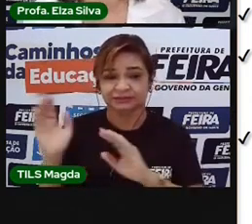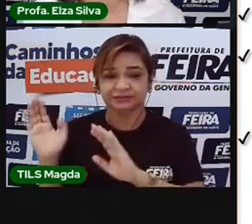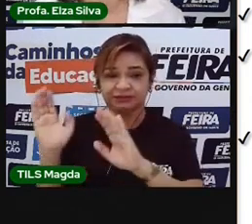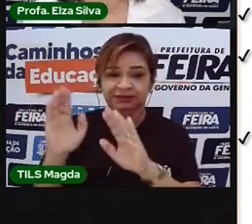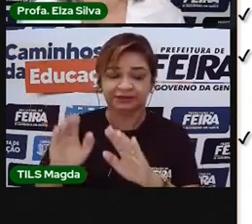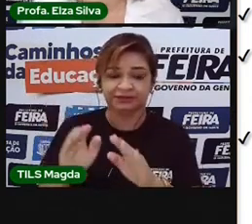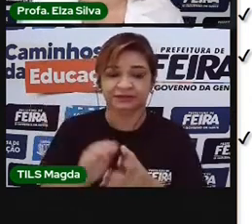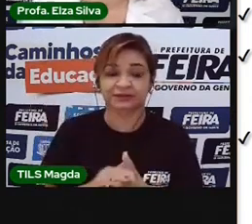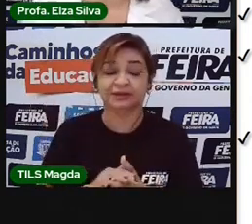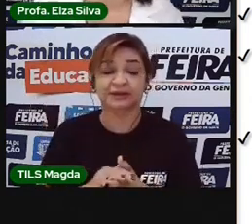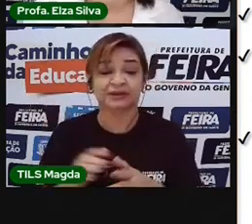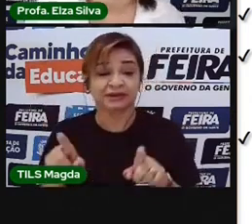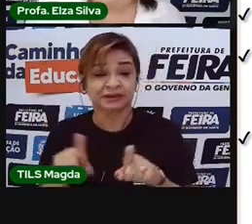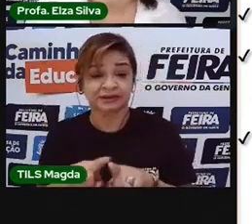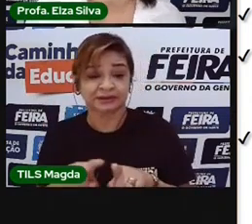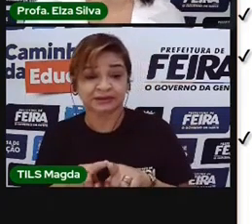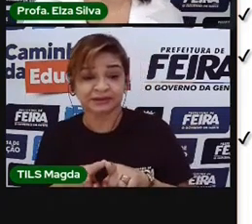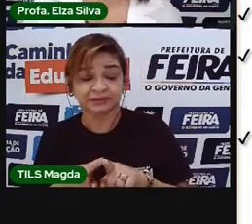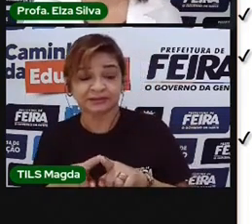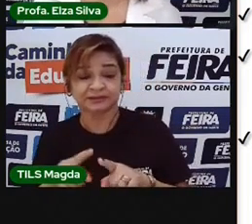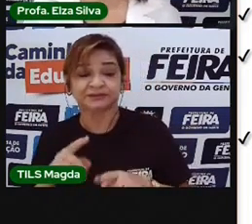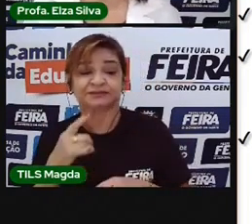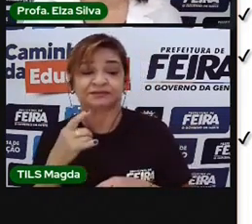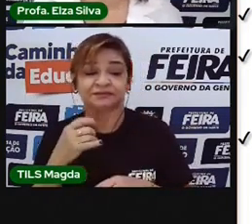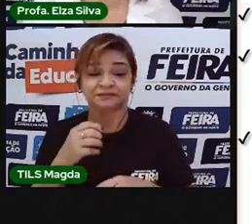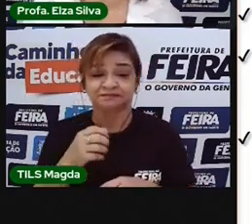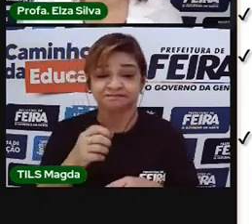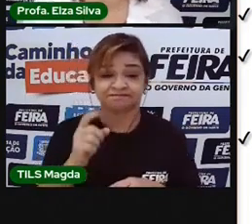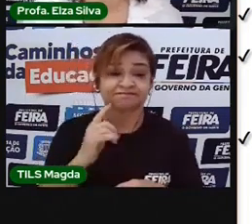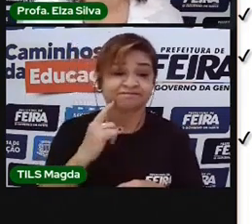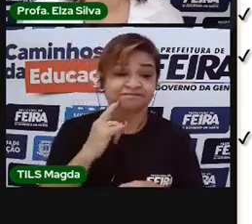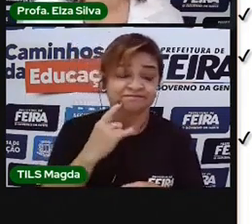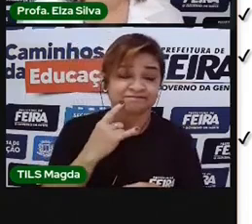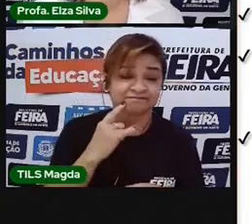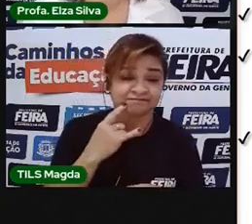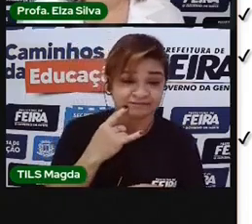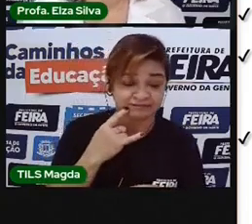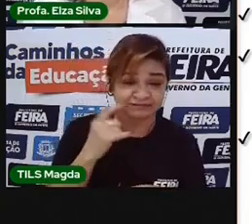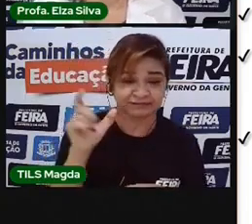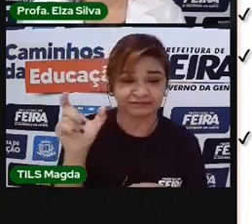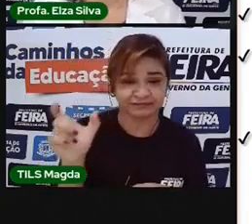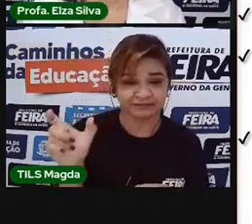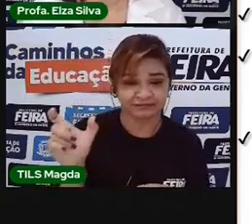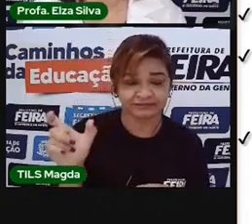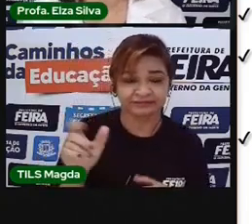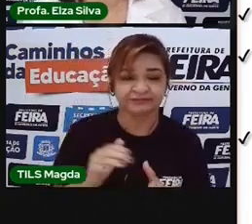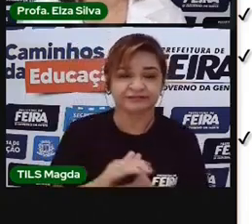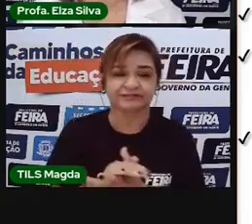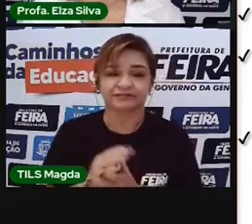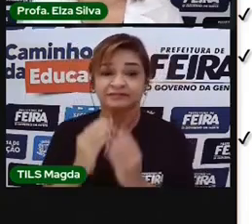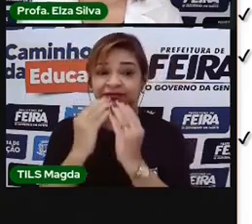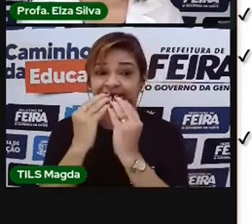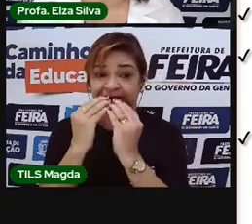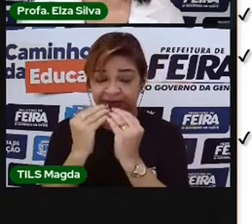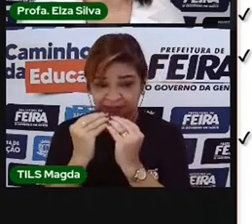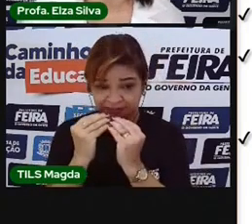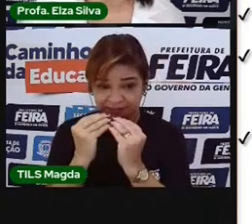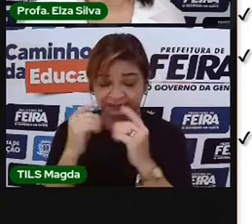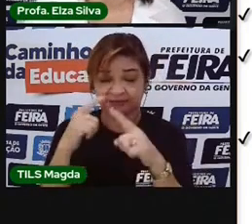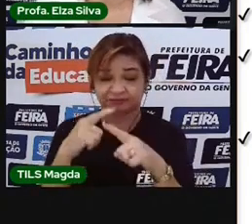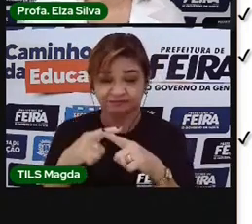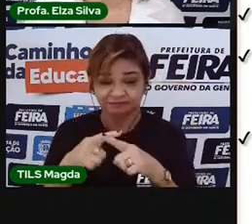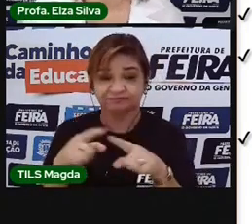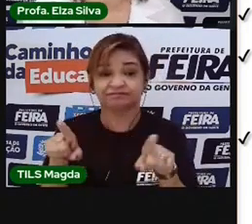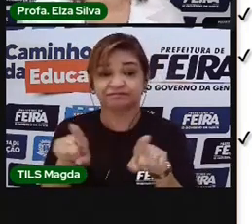Whisky também foi proveniente do inglês. Whisk. Sanduíche também do